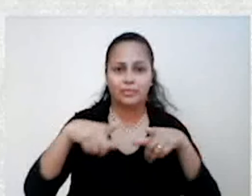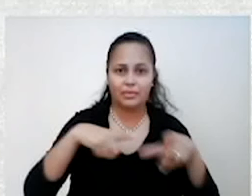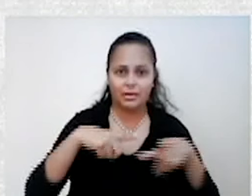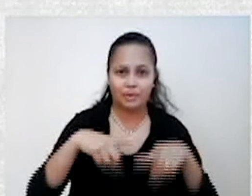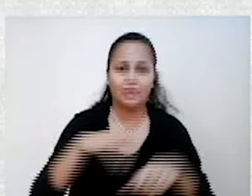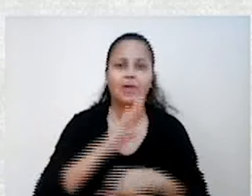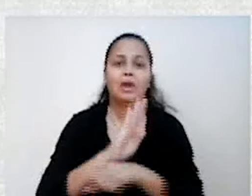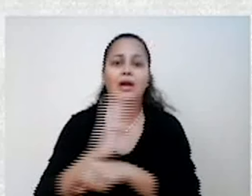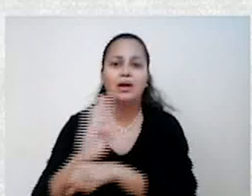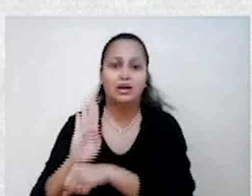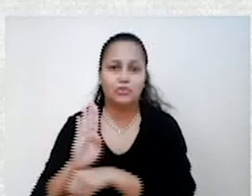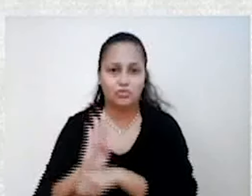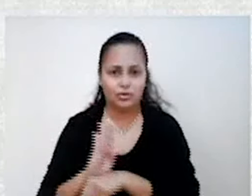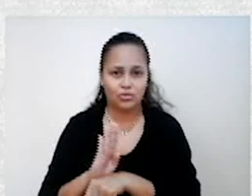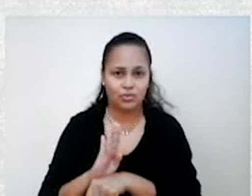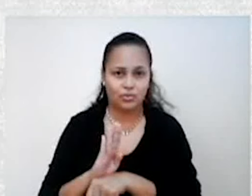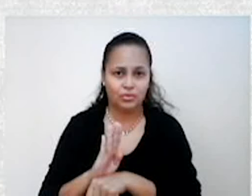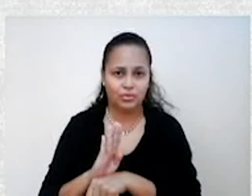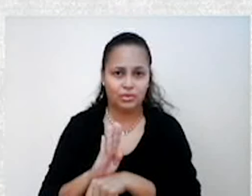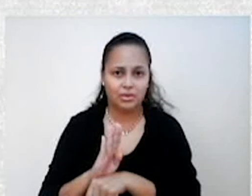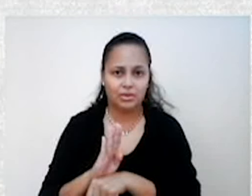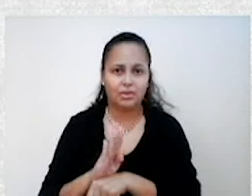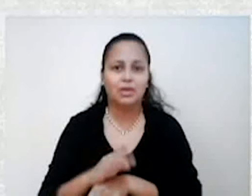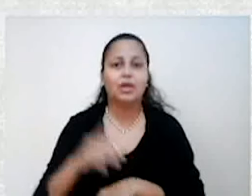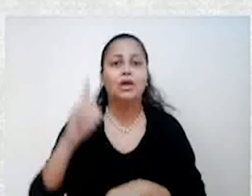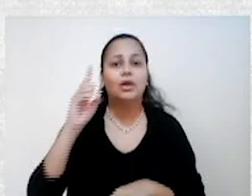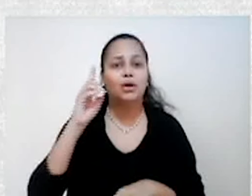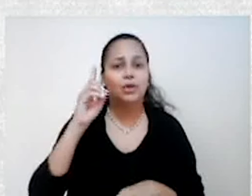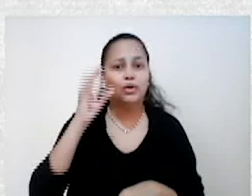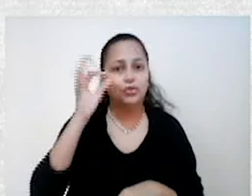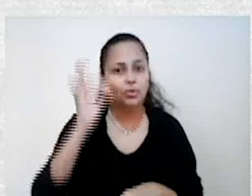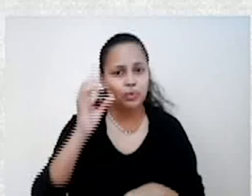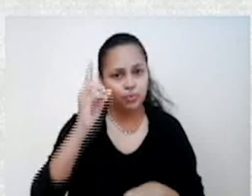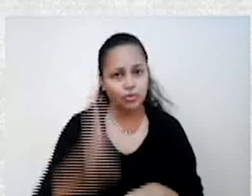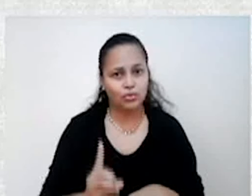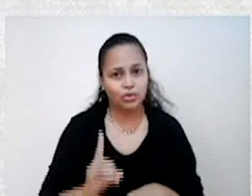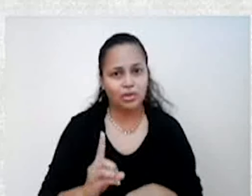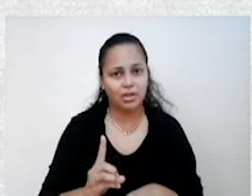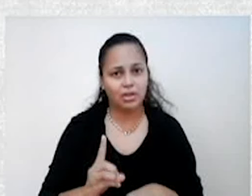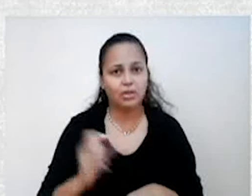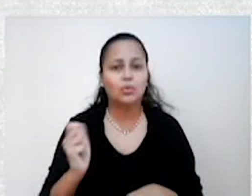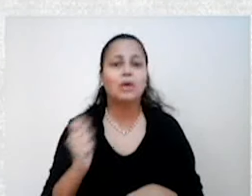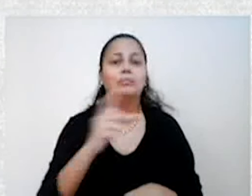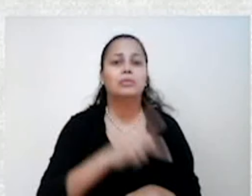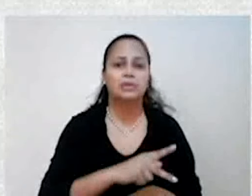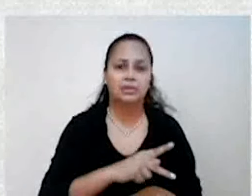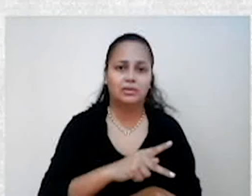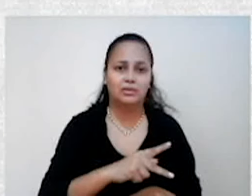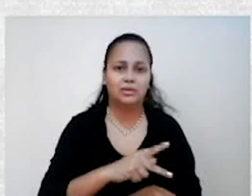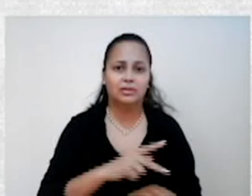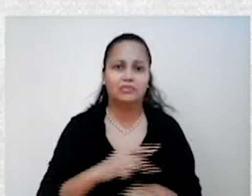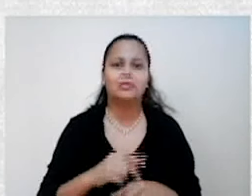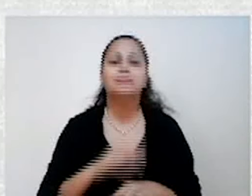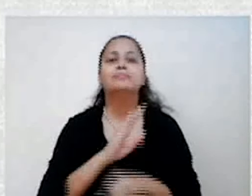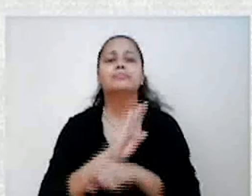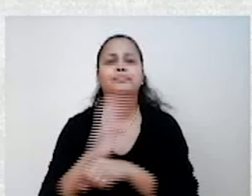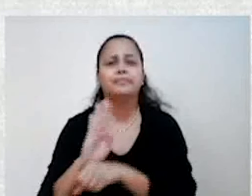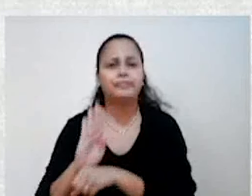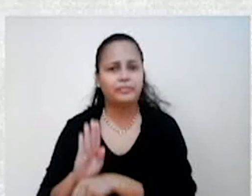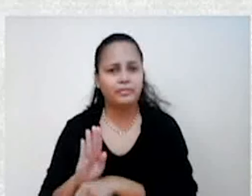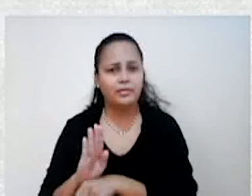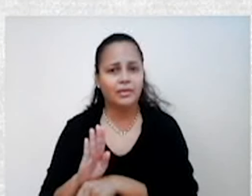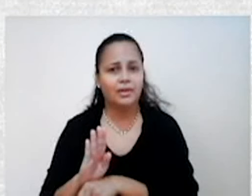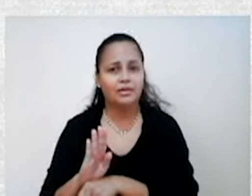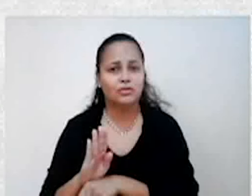auxílio em caso de invalidez e direito à aposentadoria. Tudo isso, que é visto como benefício, acaba